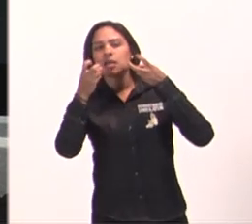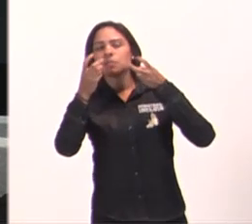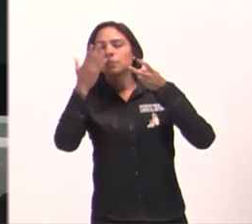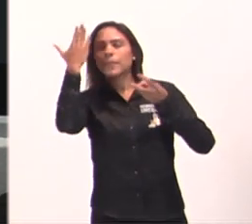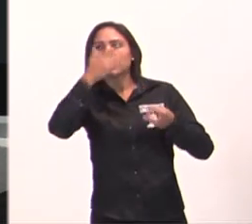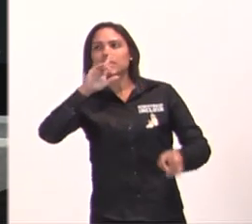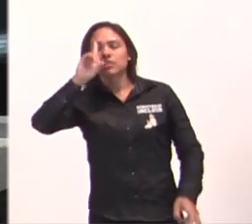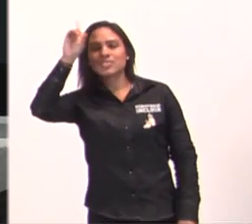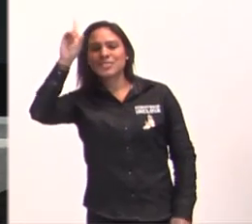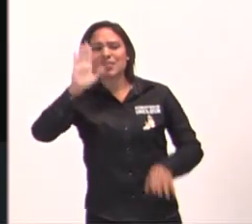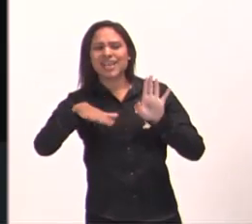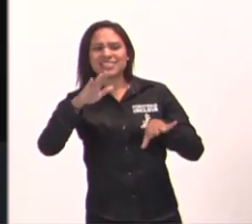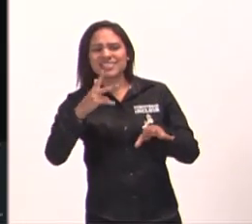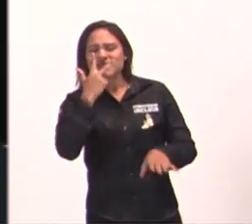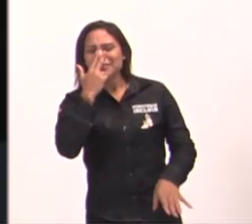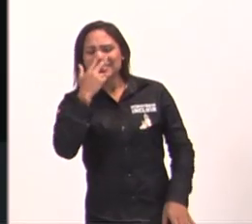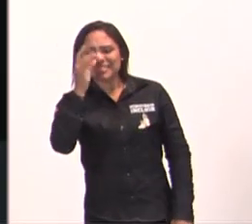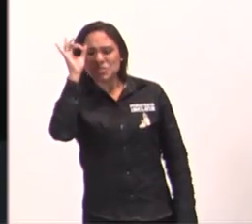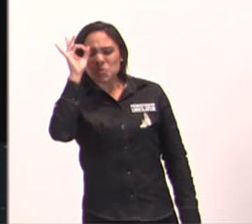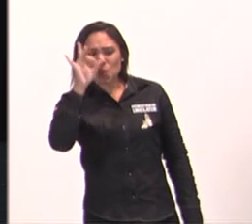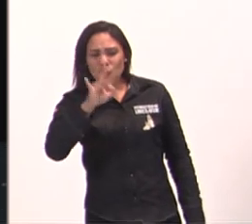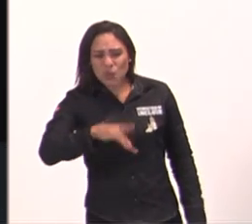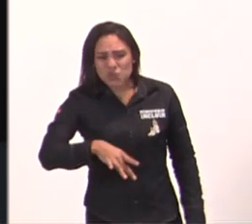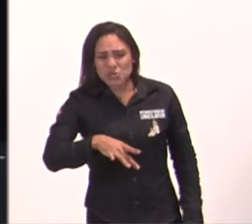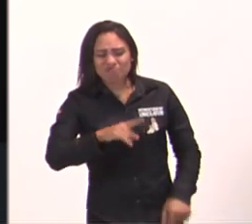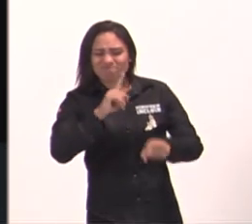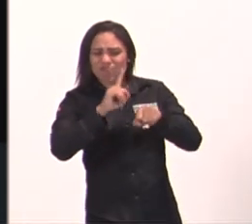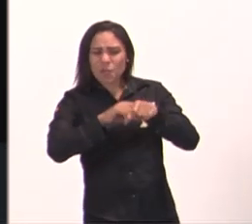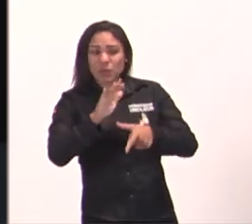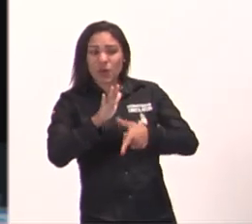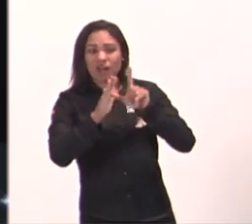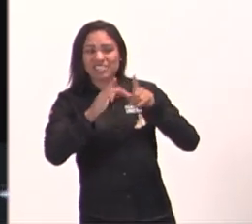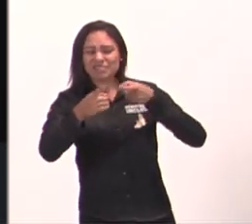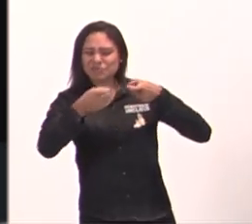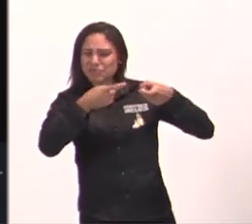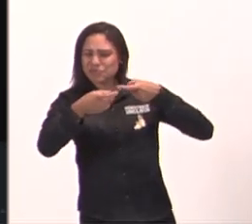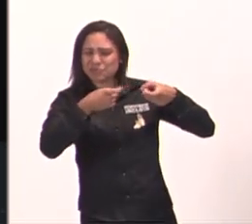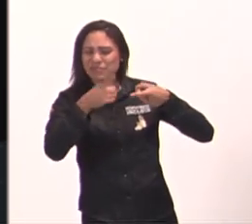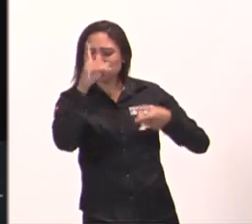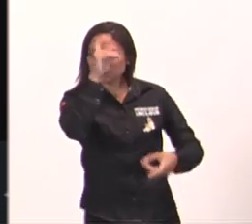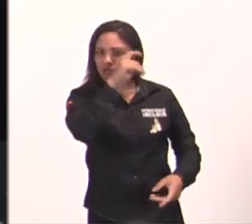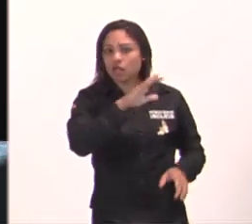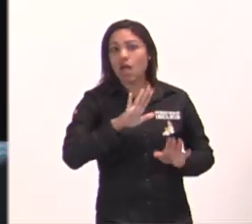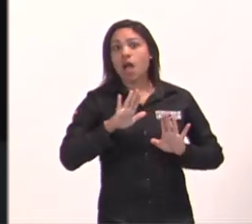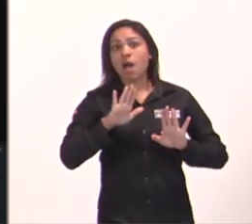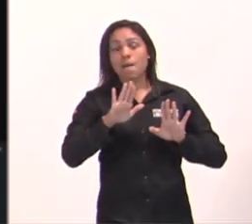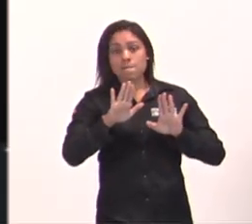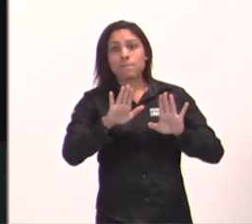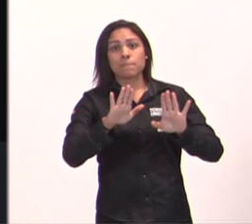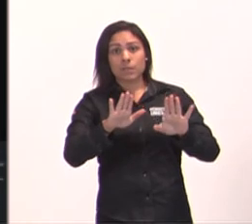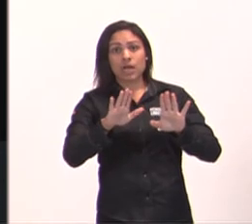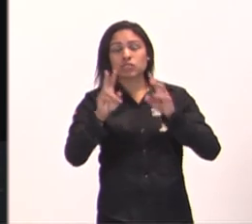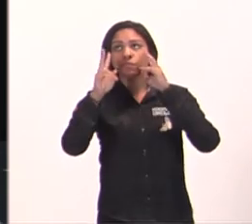no último momento, antes da batalha, ele visualiza a presença de Deus, ainda que seja